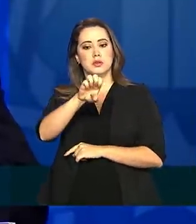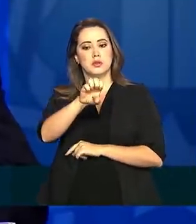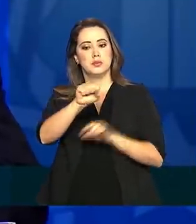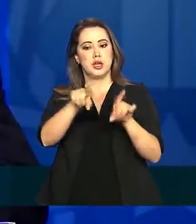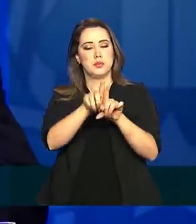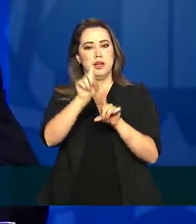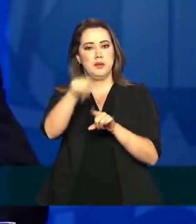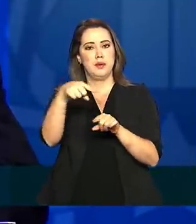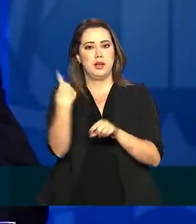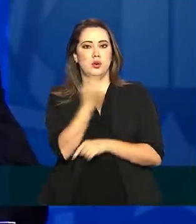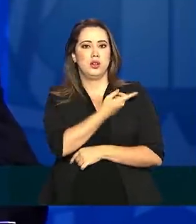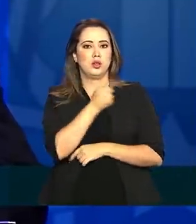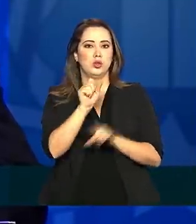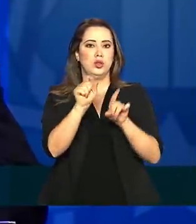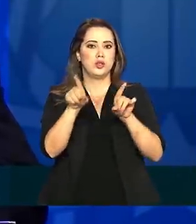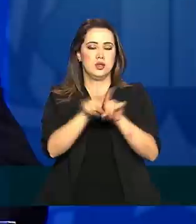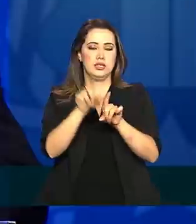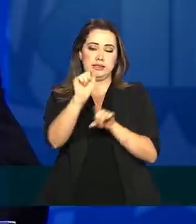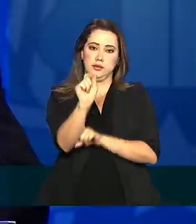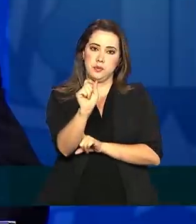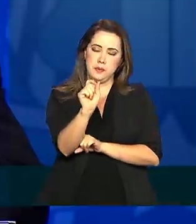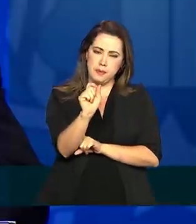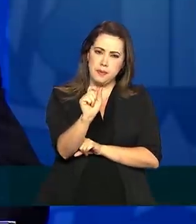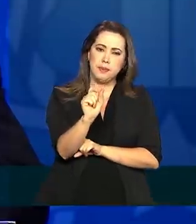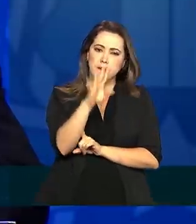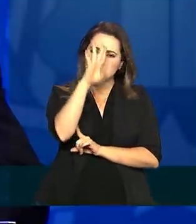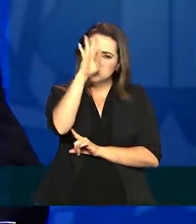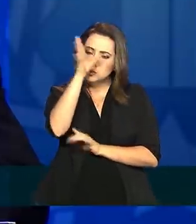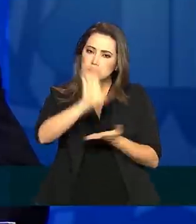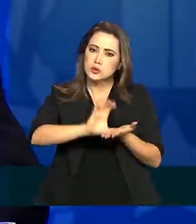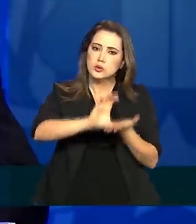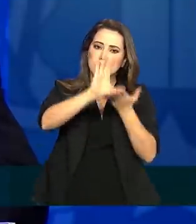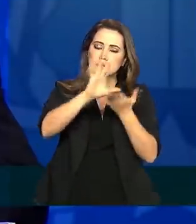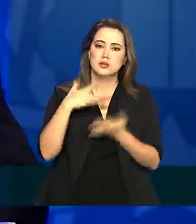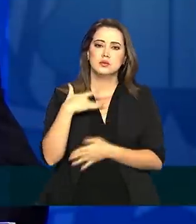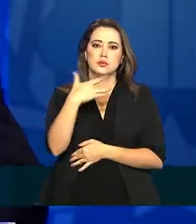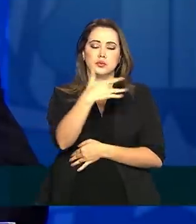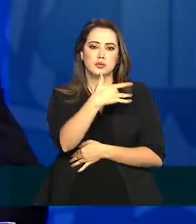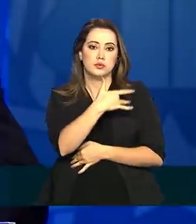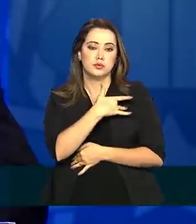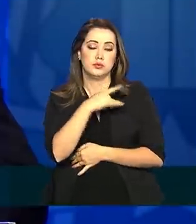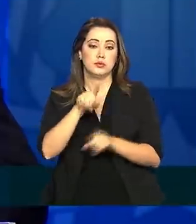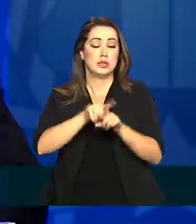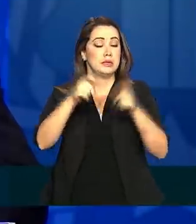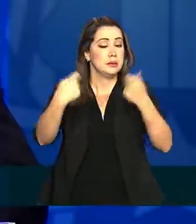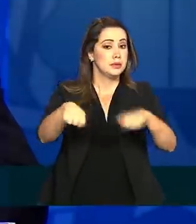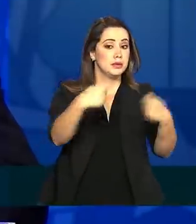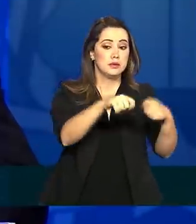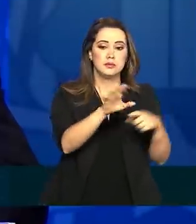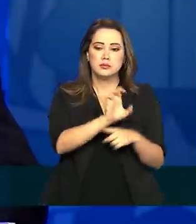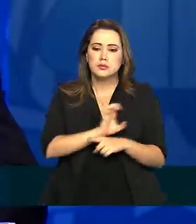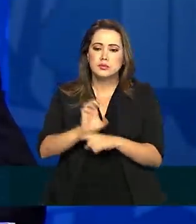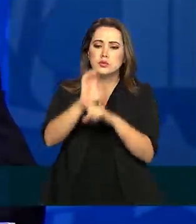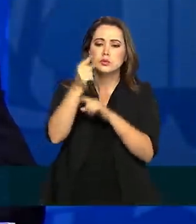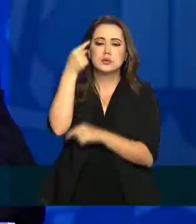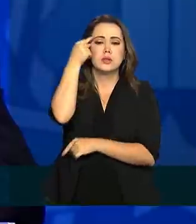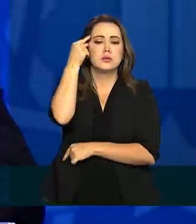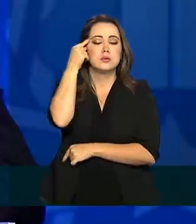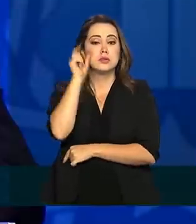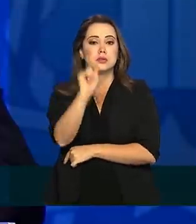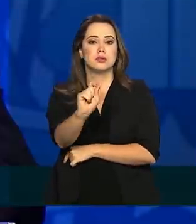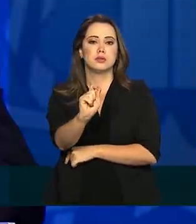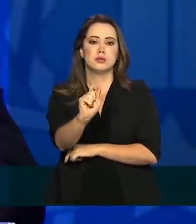Conselho das Secretarias Municipais de Saúde, a necessidade do Estado, raciocinando